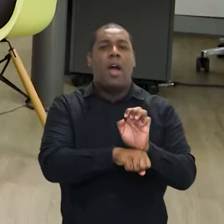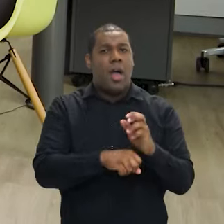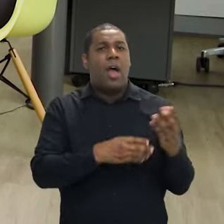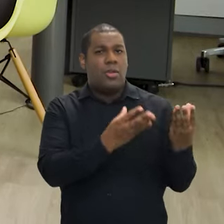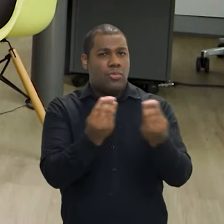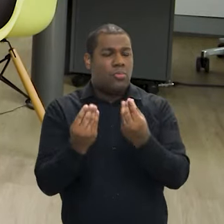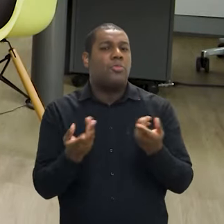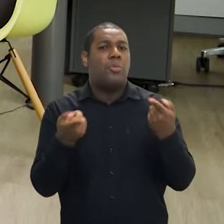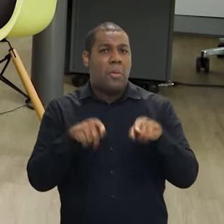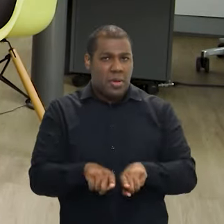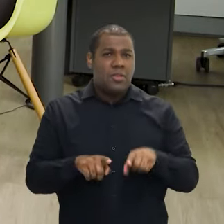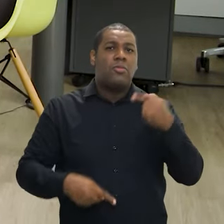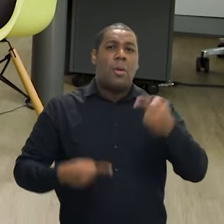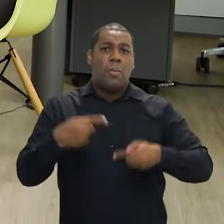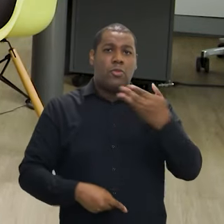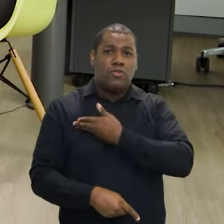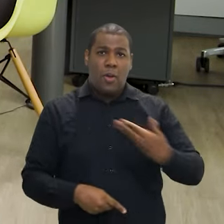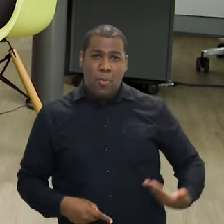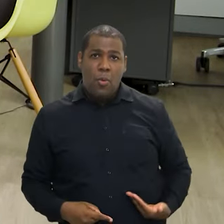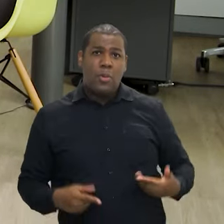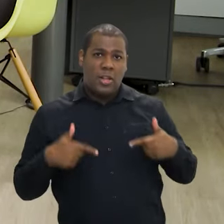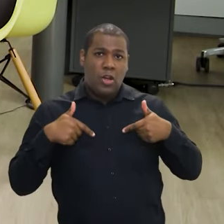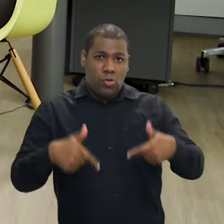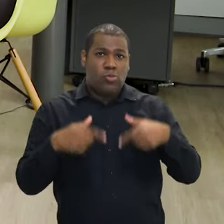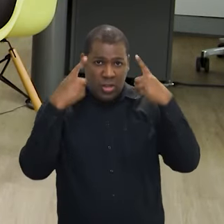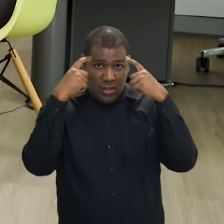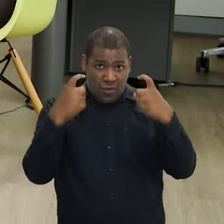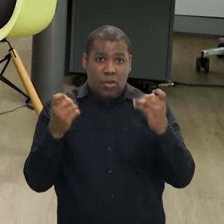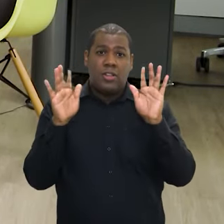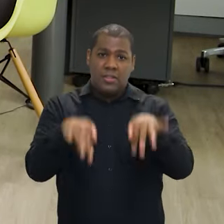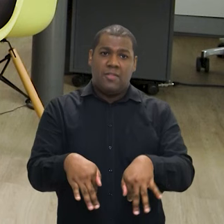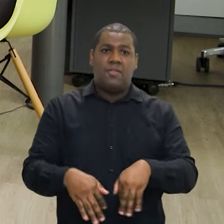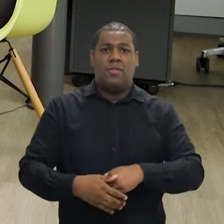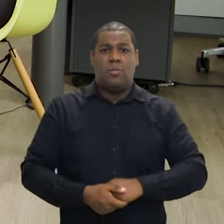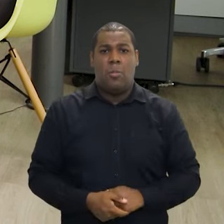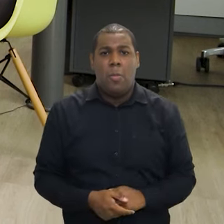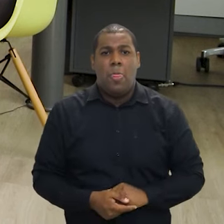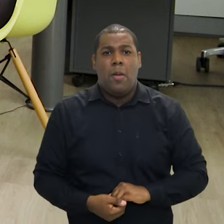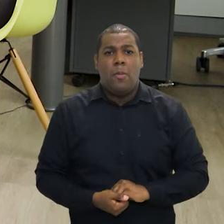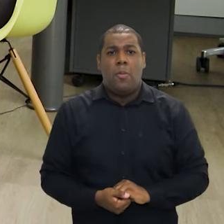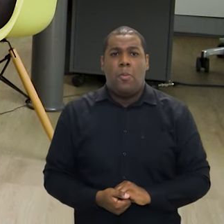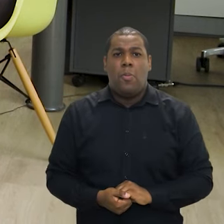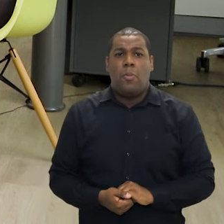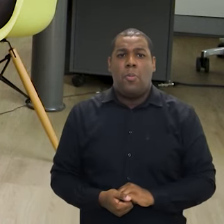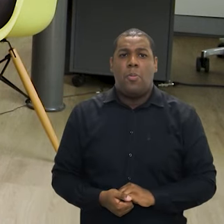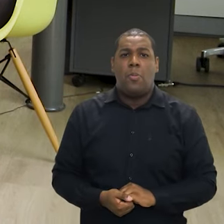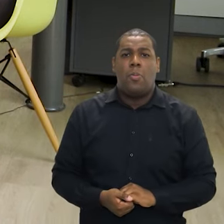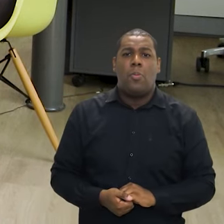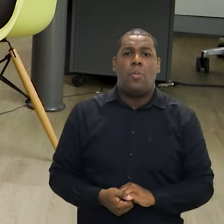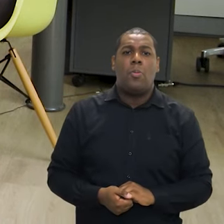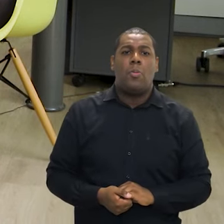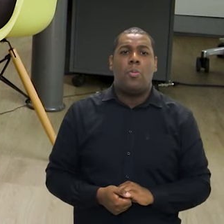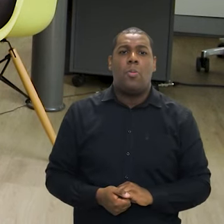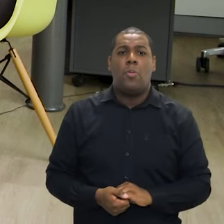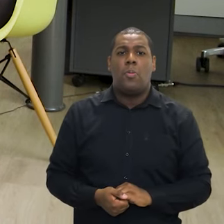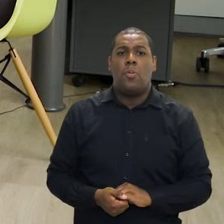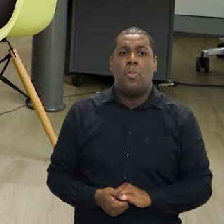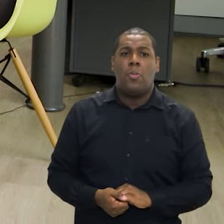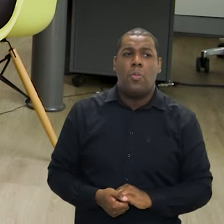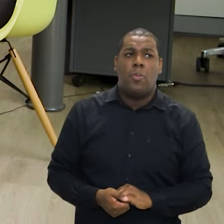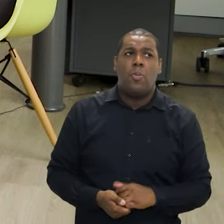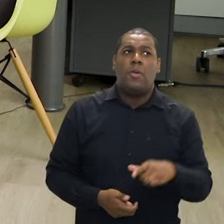municípios, para que políticas de enfrentamento à violência, especialmente para esse público, sejam executadas. E também